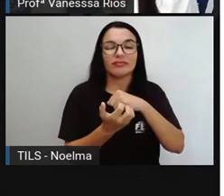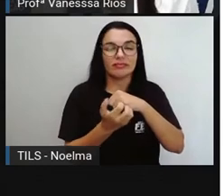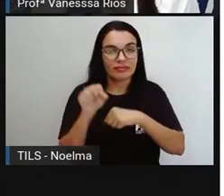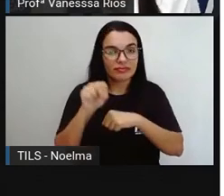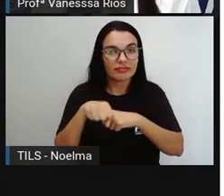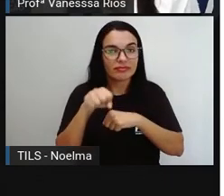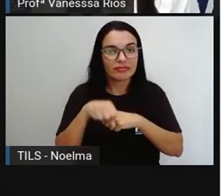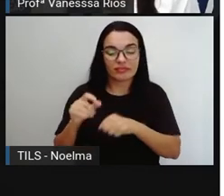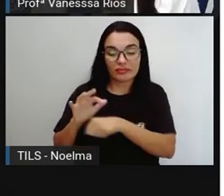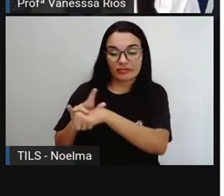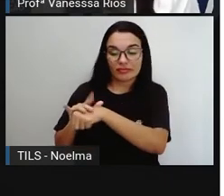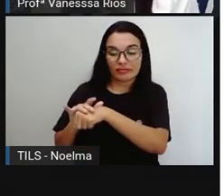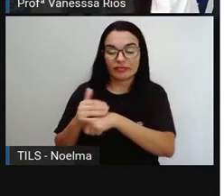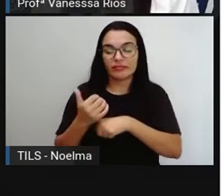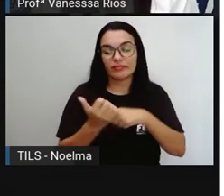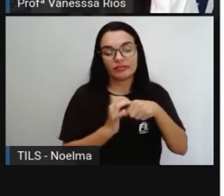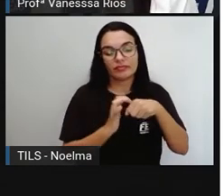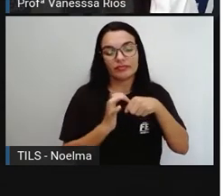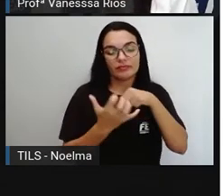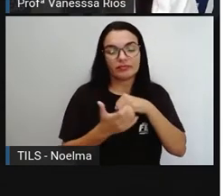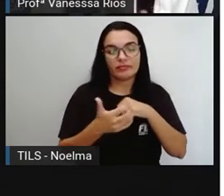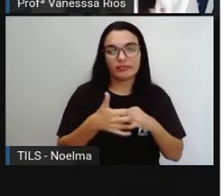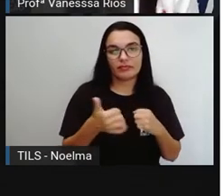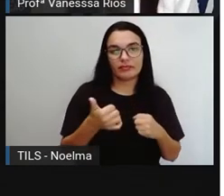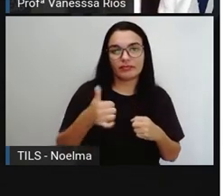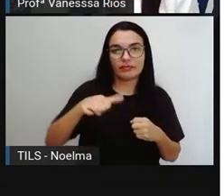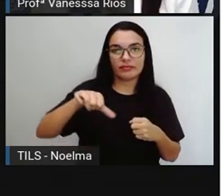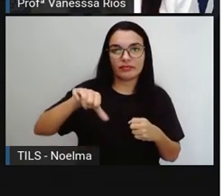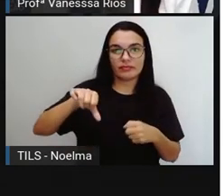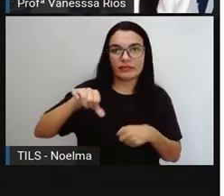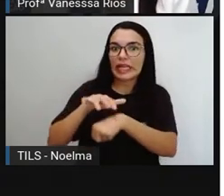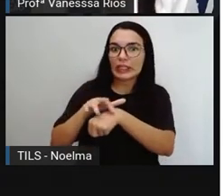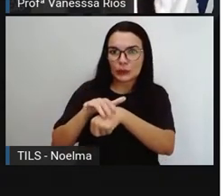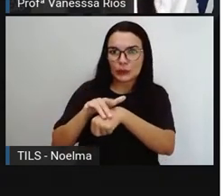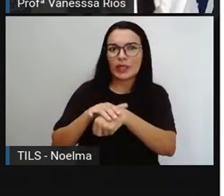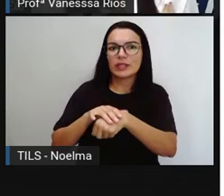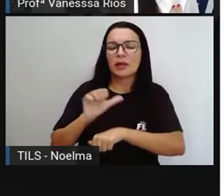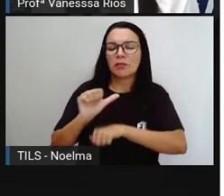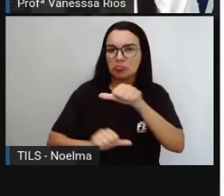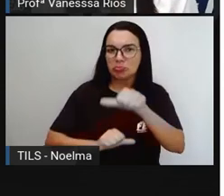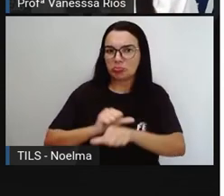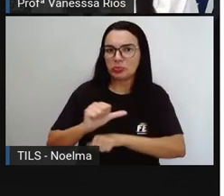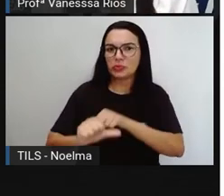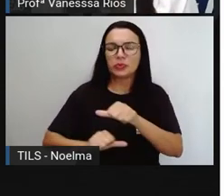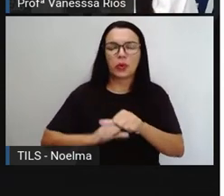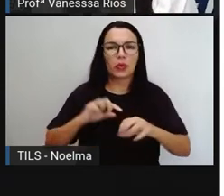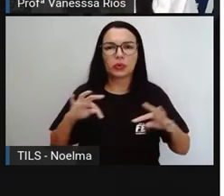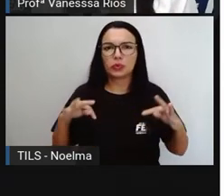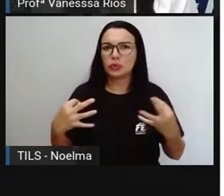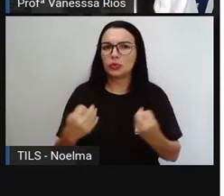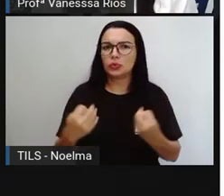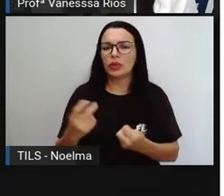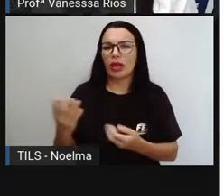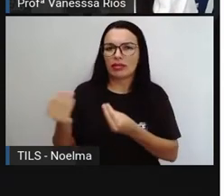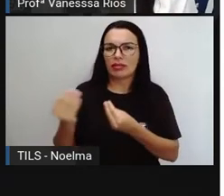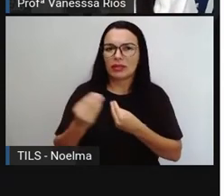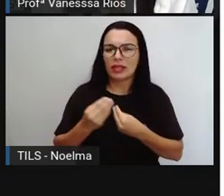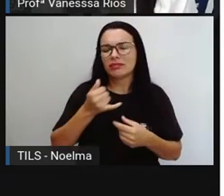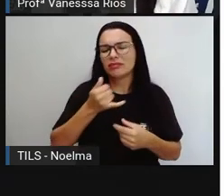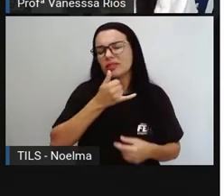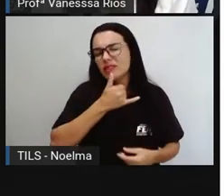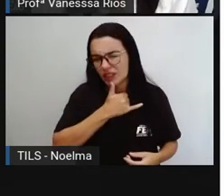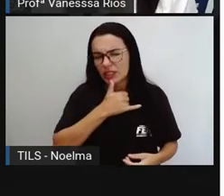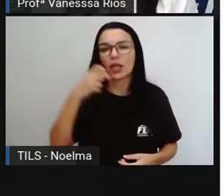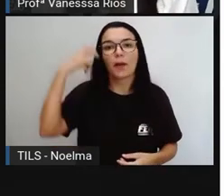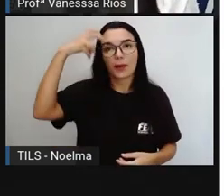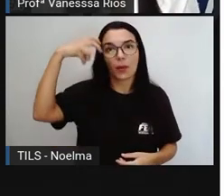que nos causa aí a COVID-19 uma doença que mudou os nossos hábitos que trouxe muita preocupação e tristeza para o